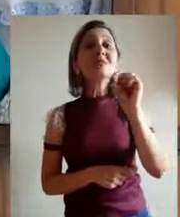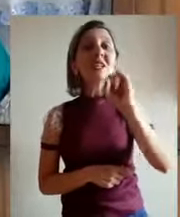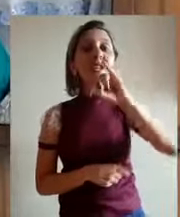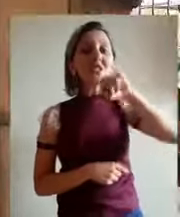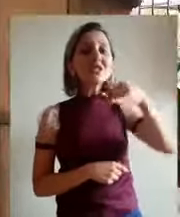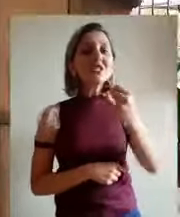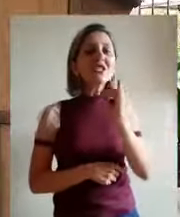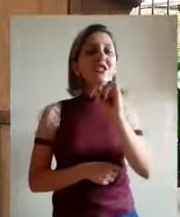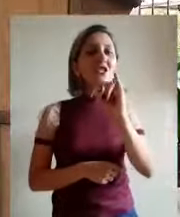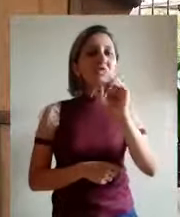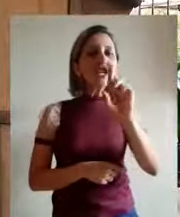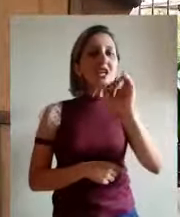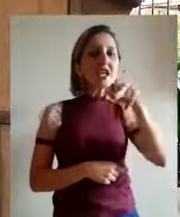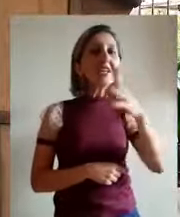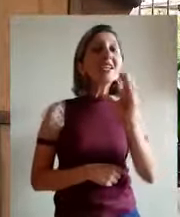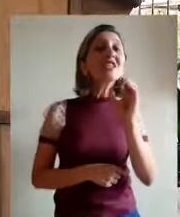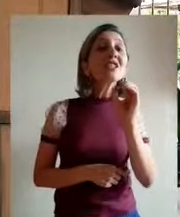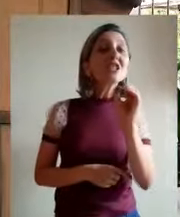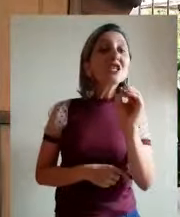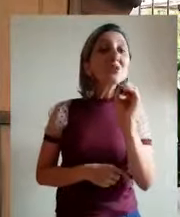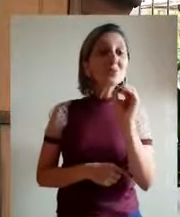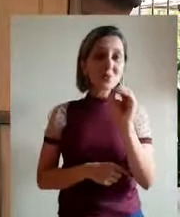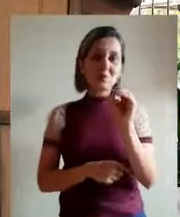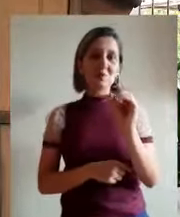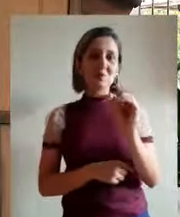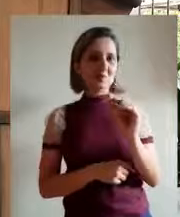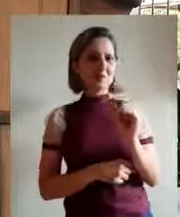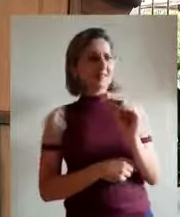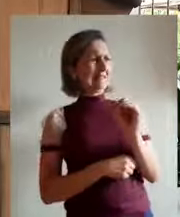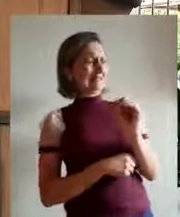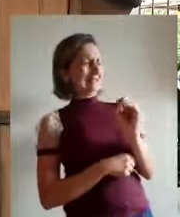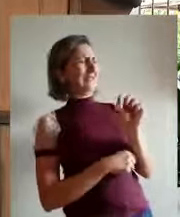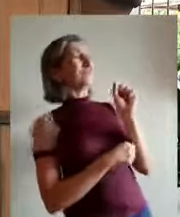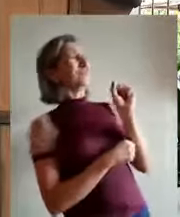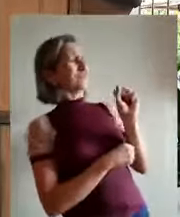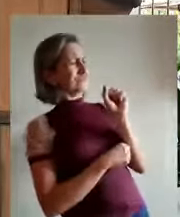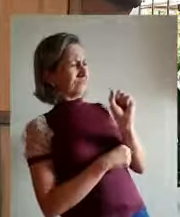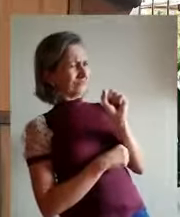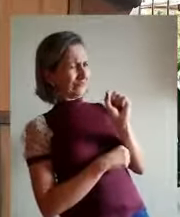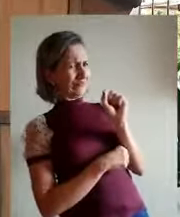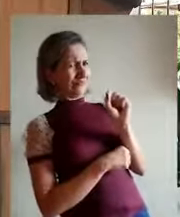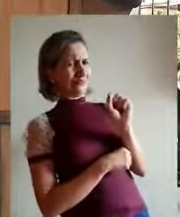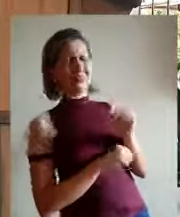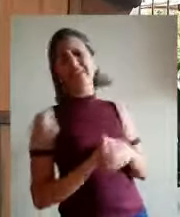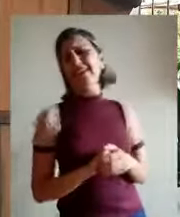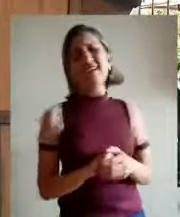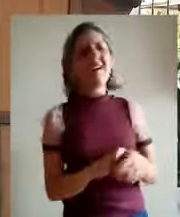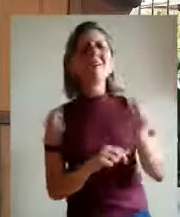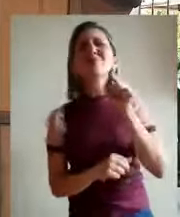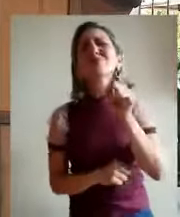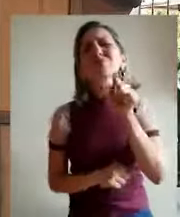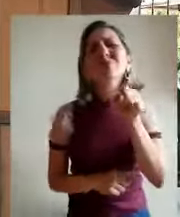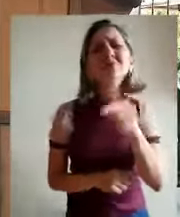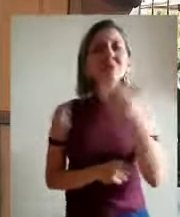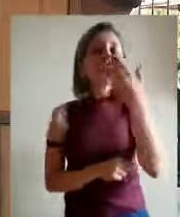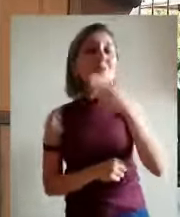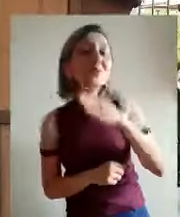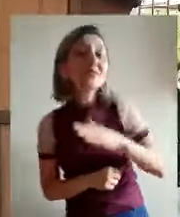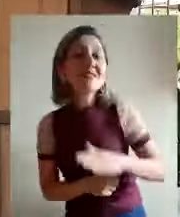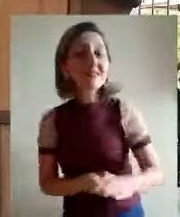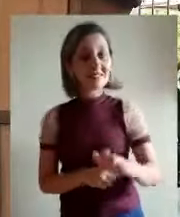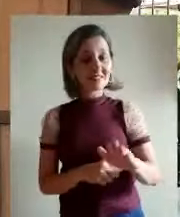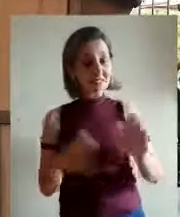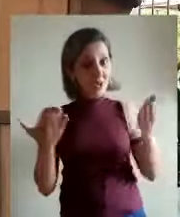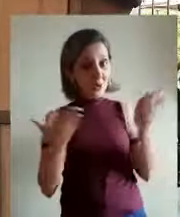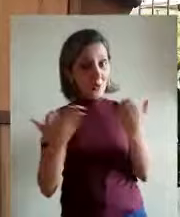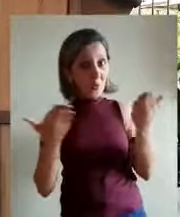O dia de quê, Moquinha? Dos girinos! Ah, é, porque você é criança, então hoje se comemora